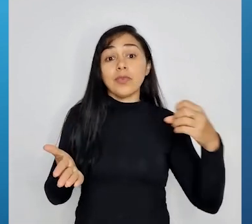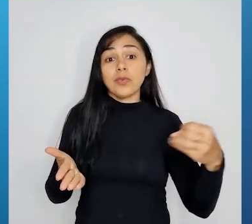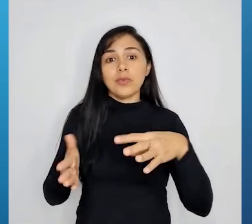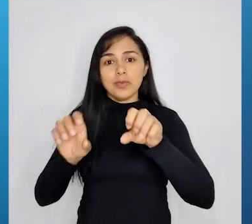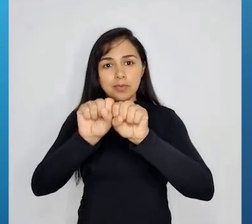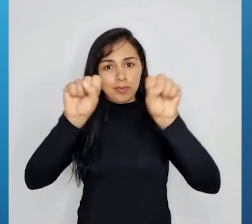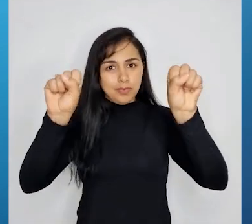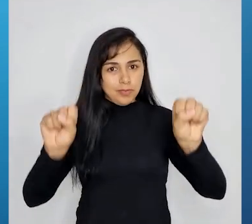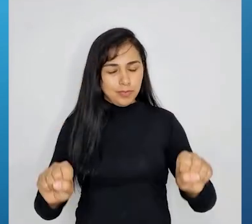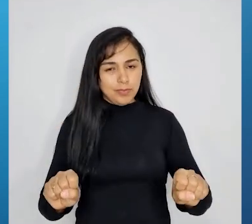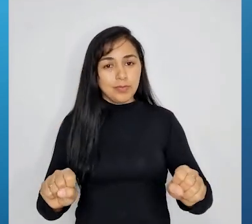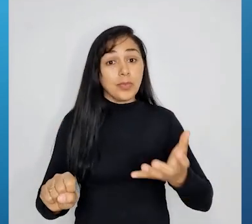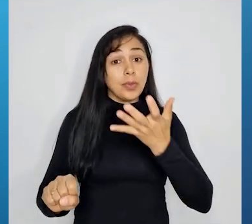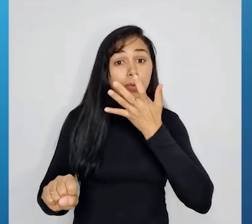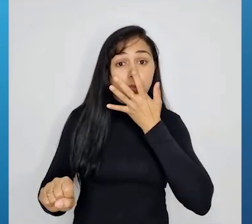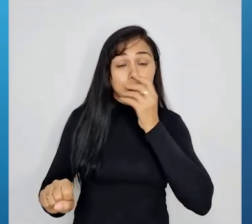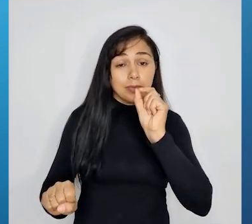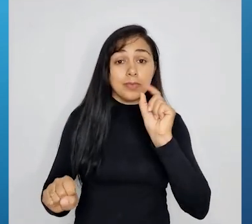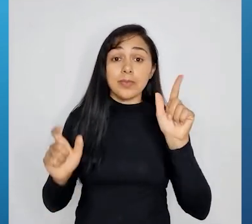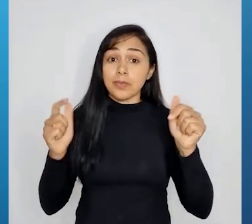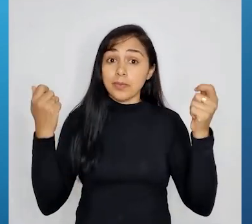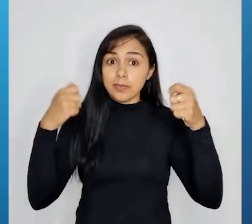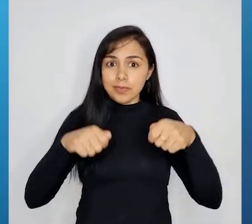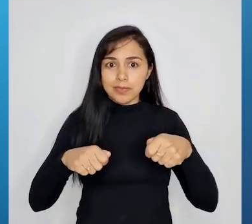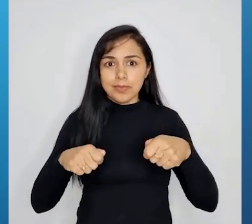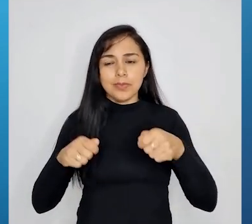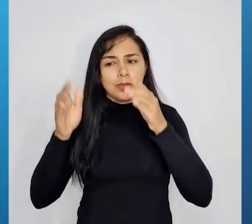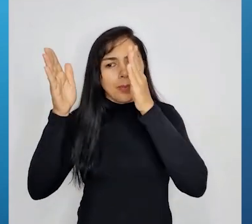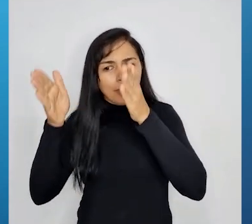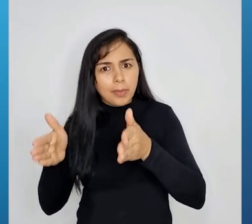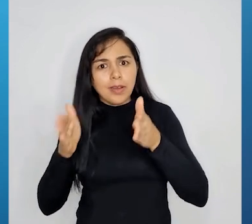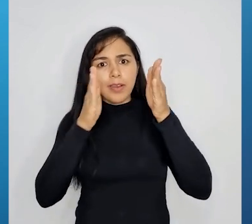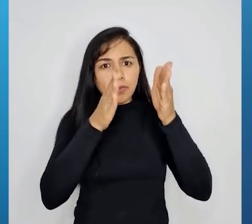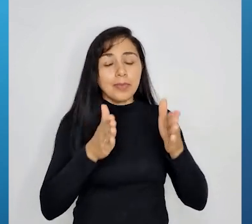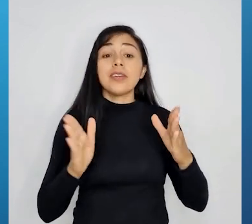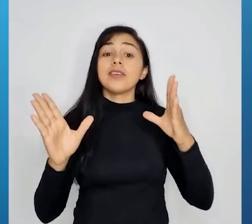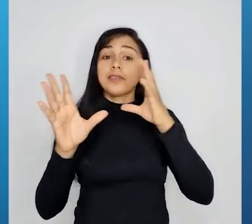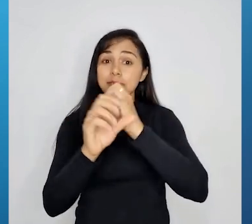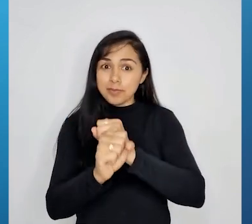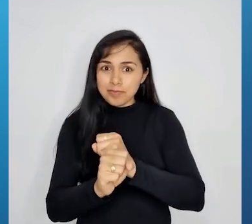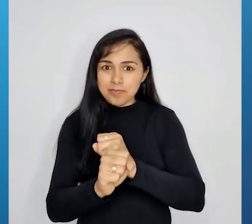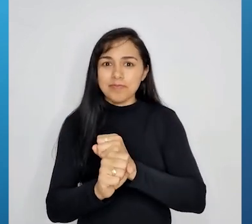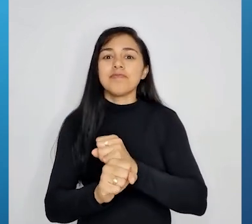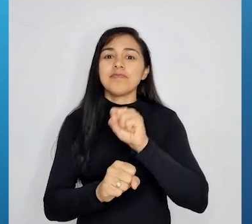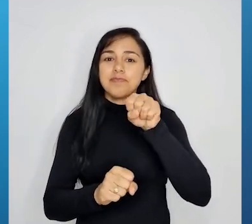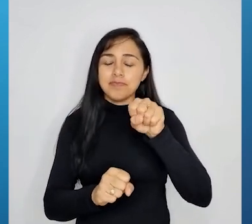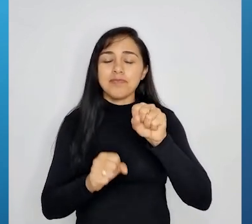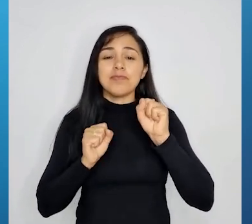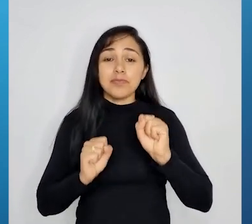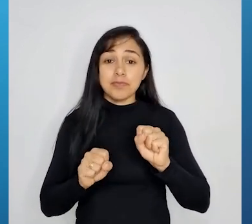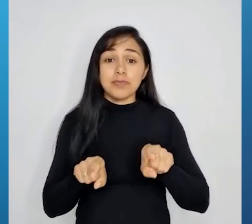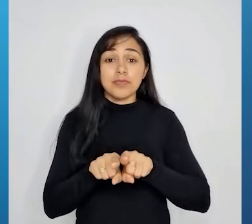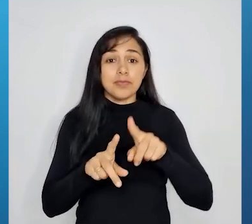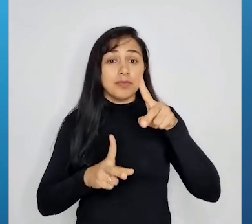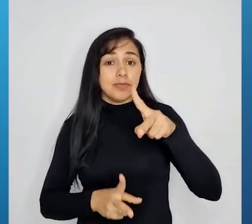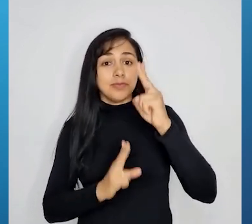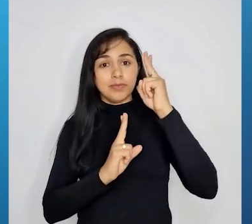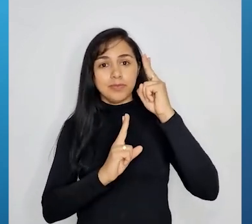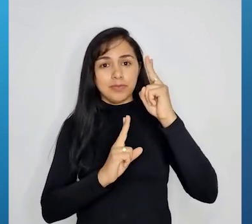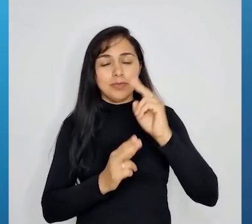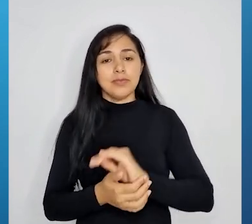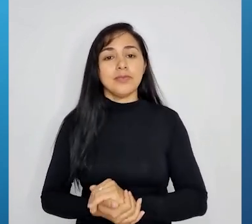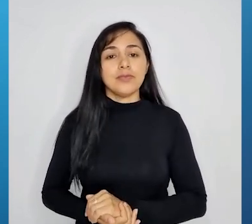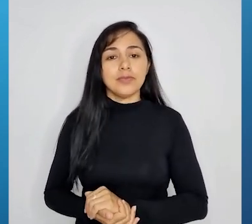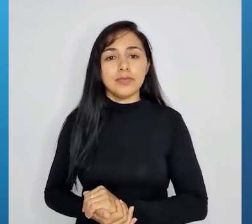Observa que agora, eu posso somar membro a membro e já vou eliminar uma das incógnitas. Beleza? Então, vamos